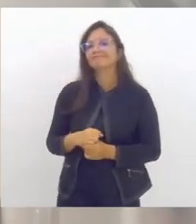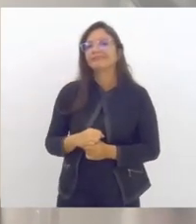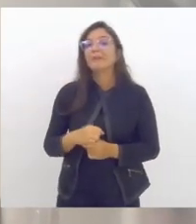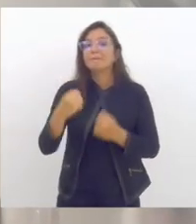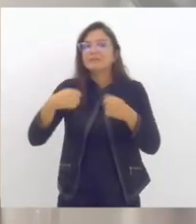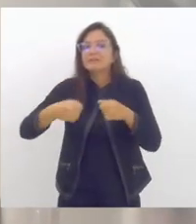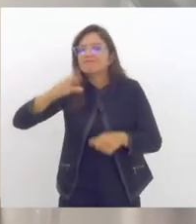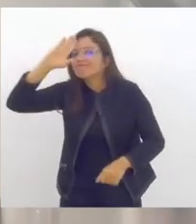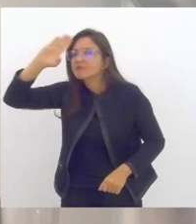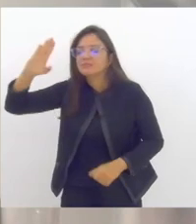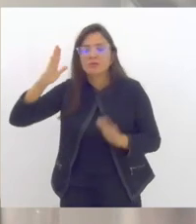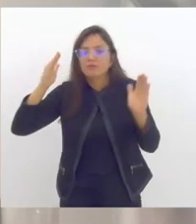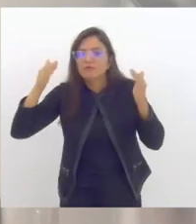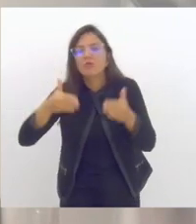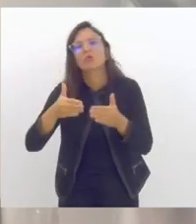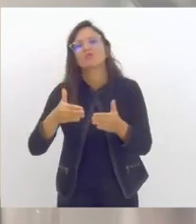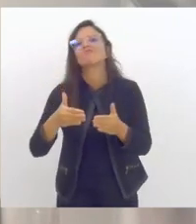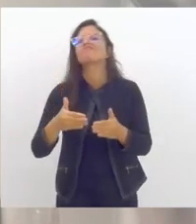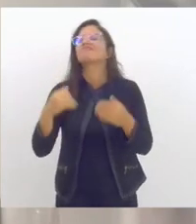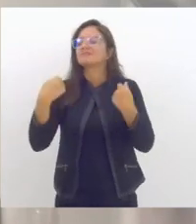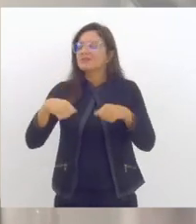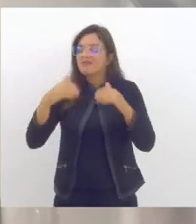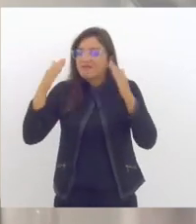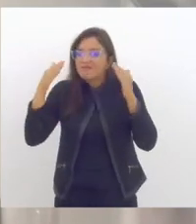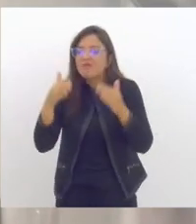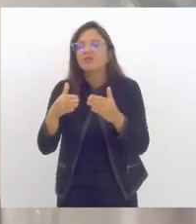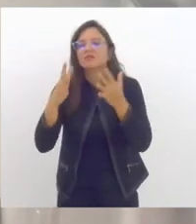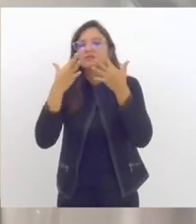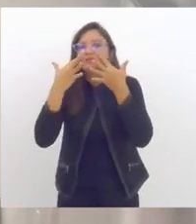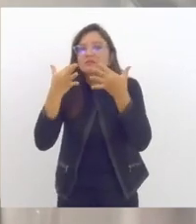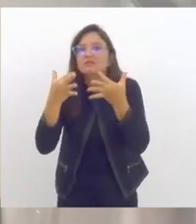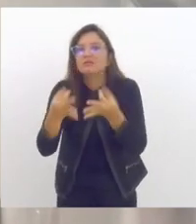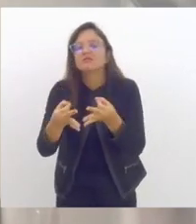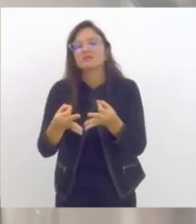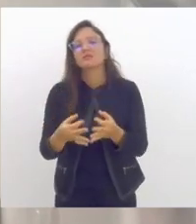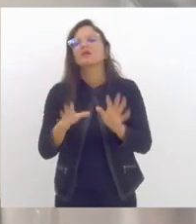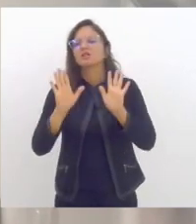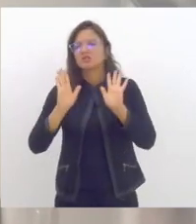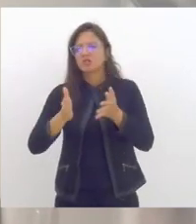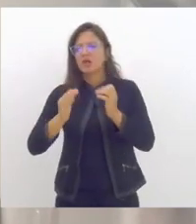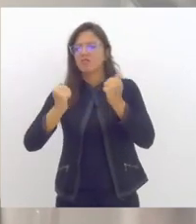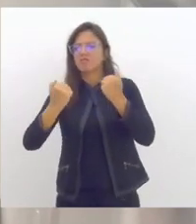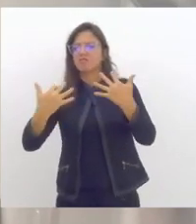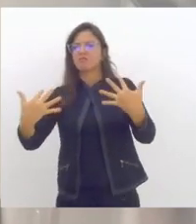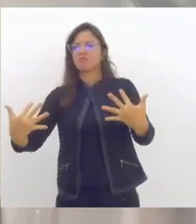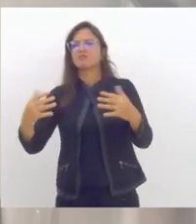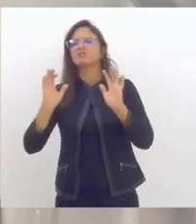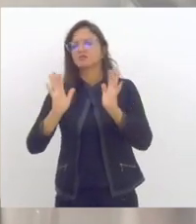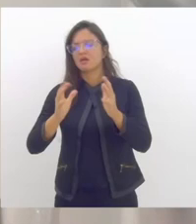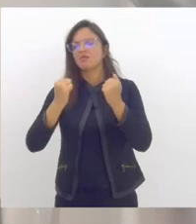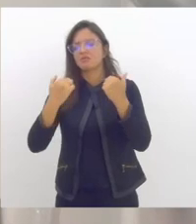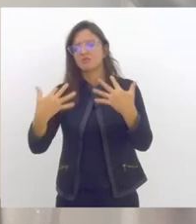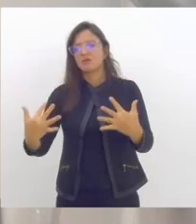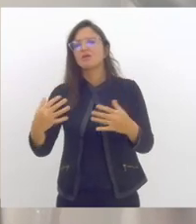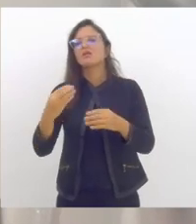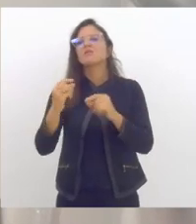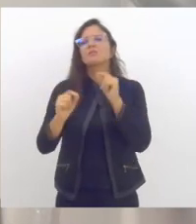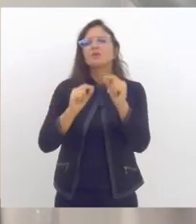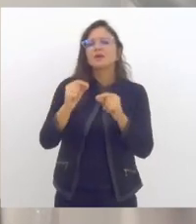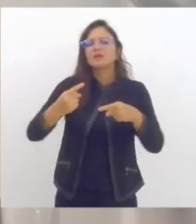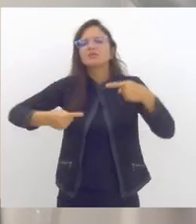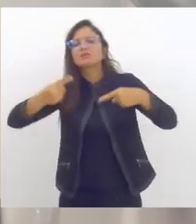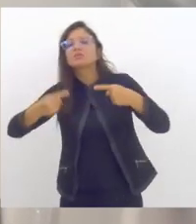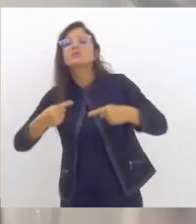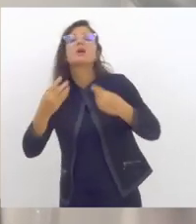centralidade nas nossas escolas. A gente já fez uma audiência pública em que discutimos a presença dos